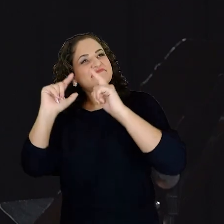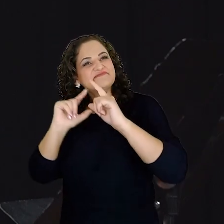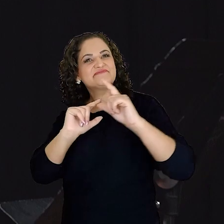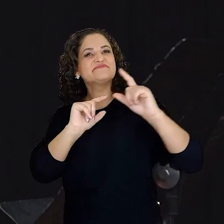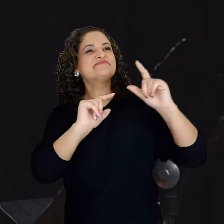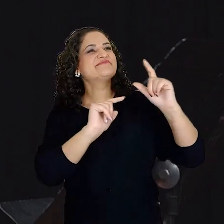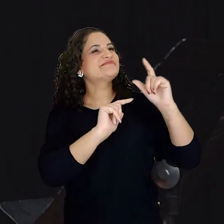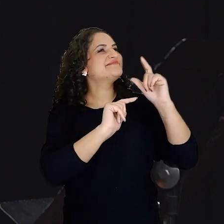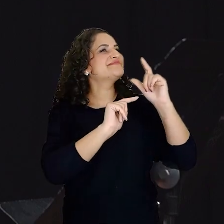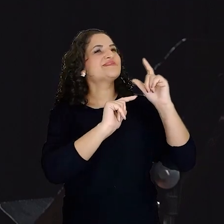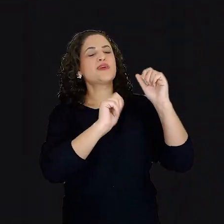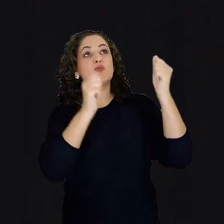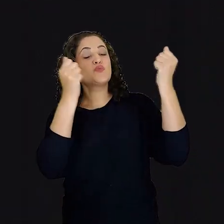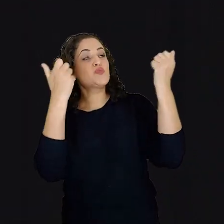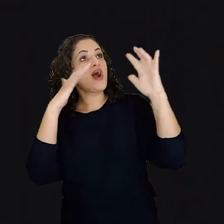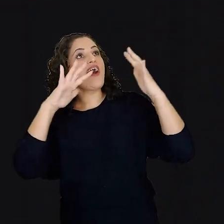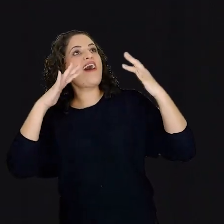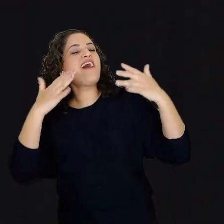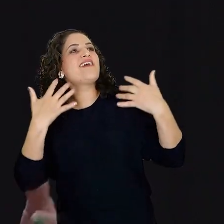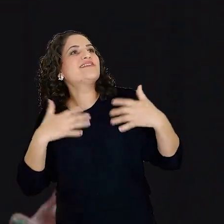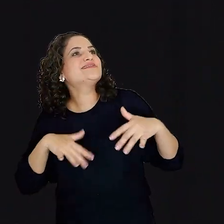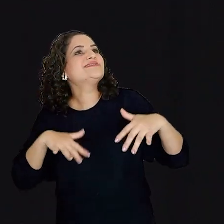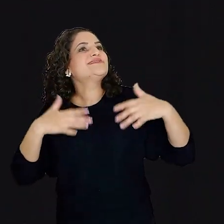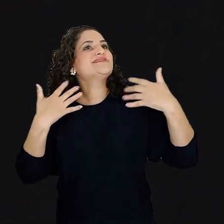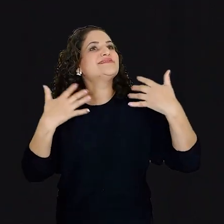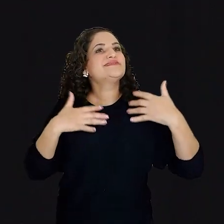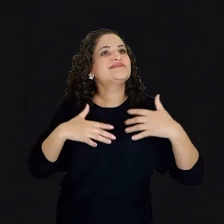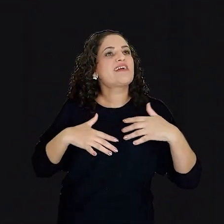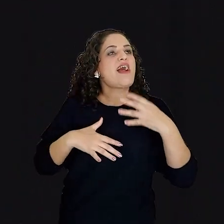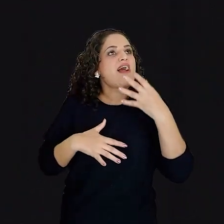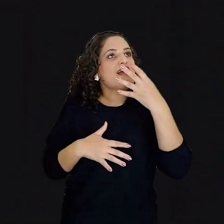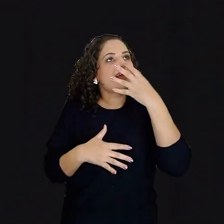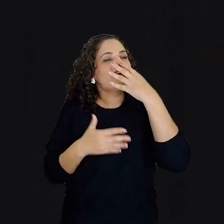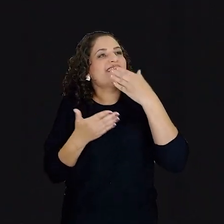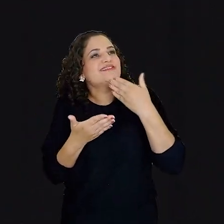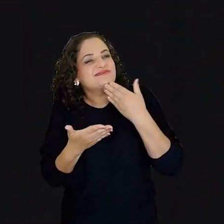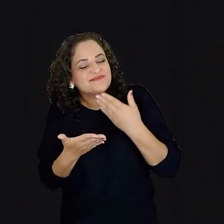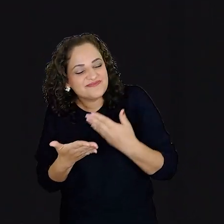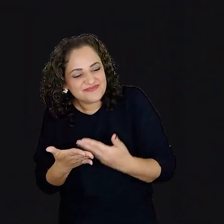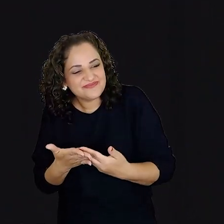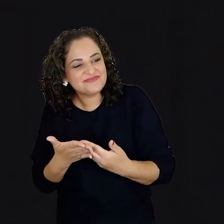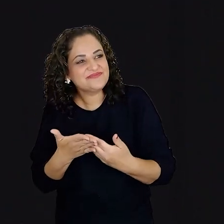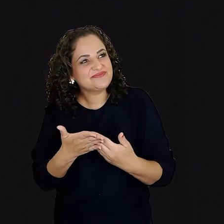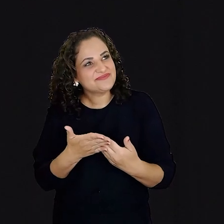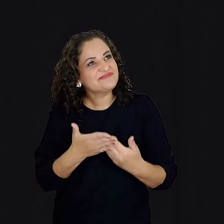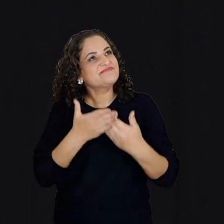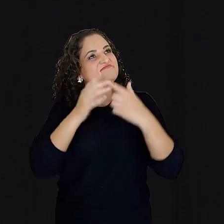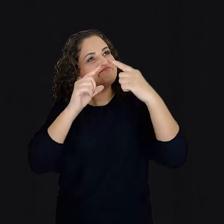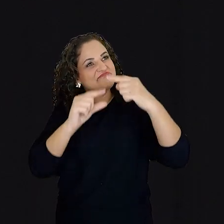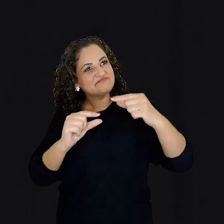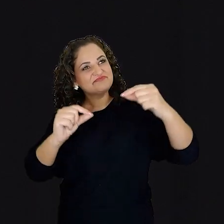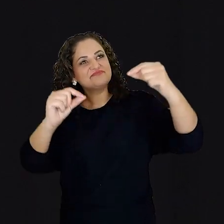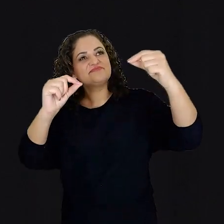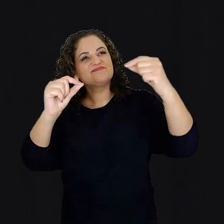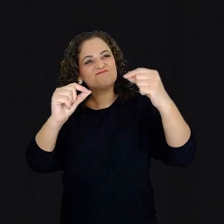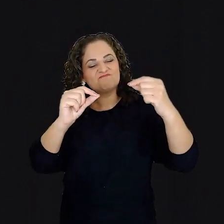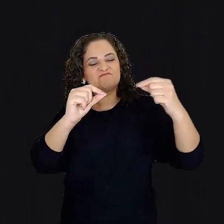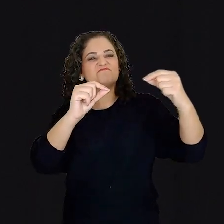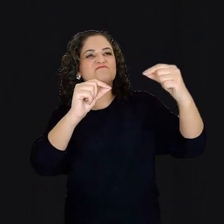A tua luz então me surpreendias